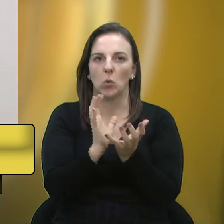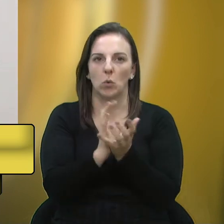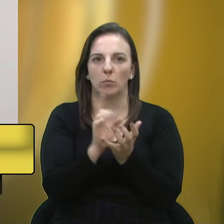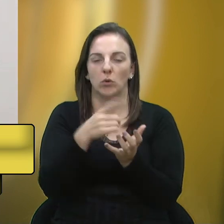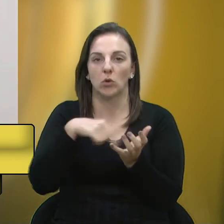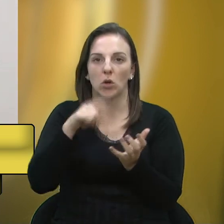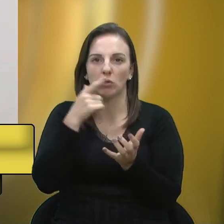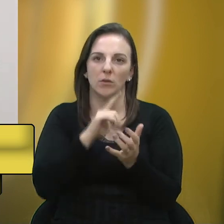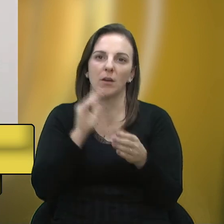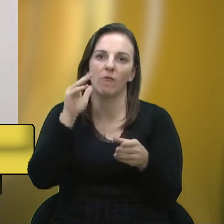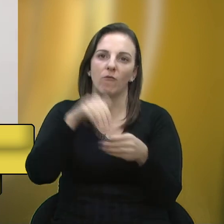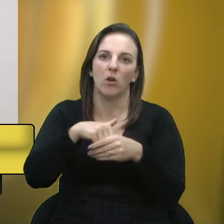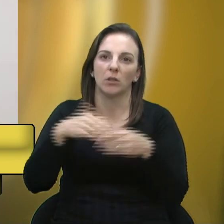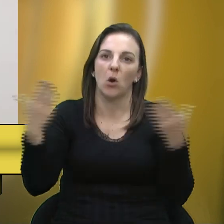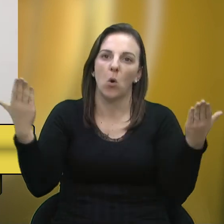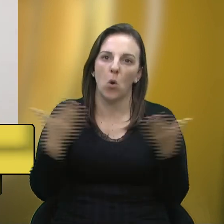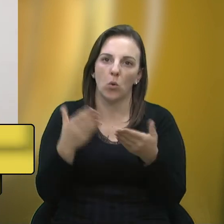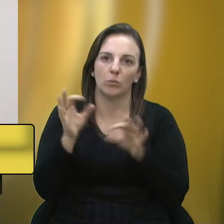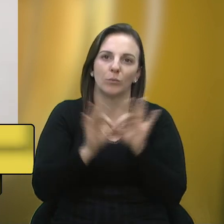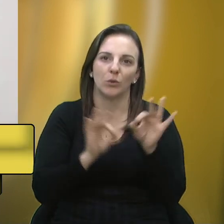votando hoje nesse projeto. Obrigado, Presidente. Obrigado,